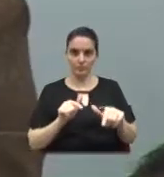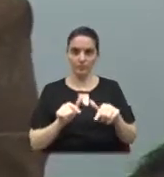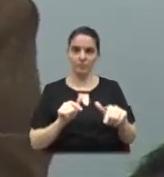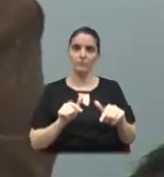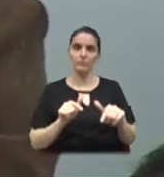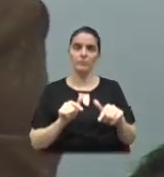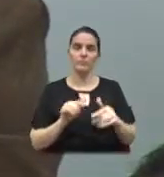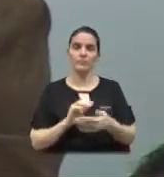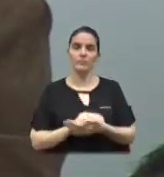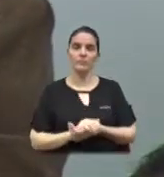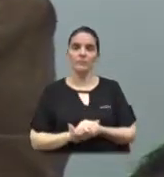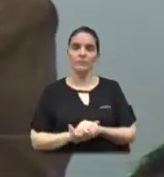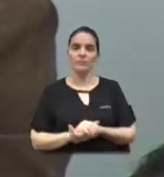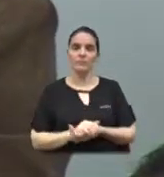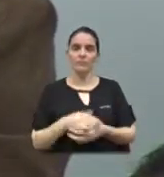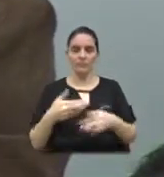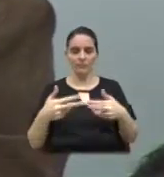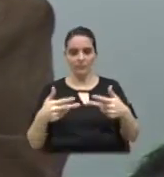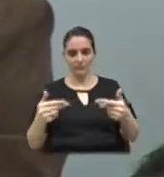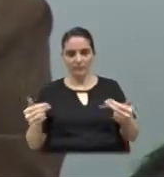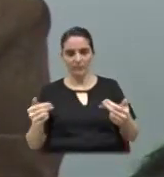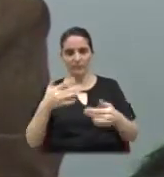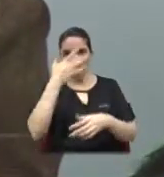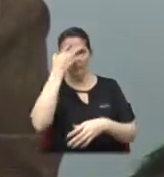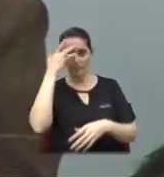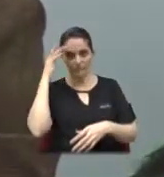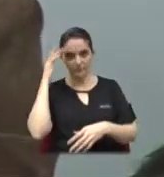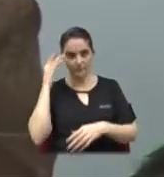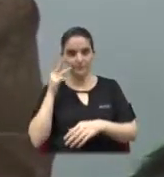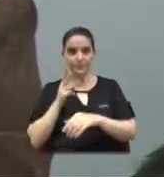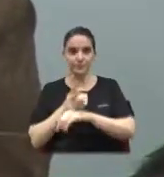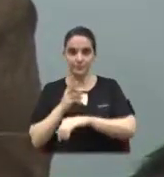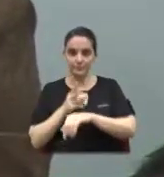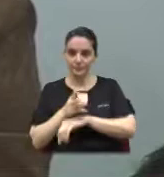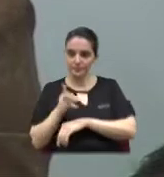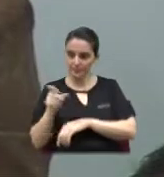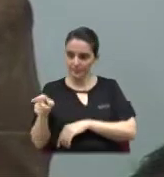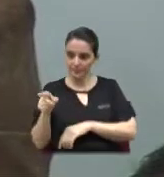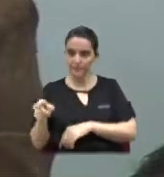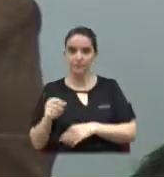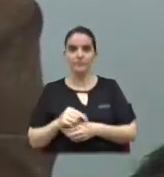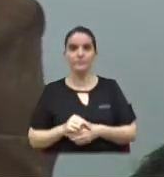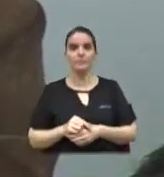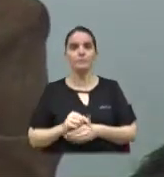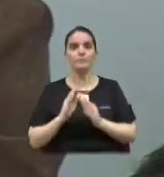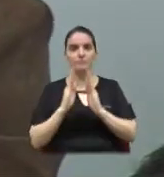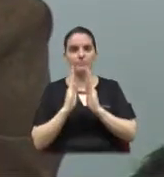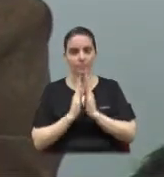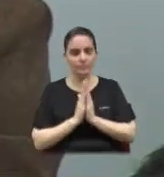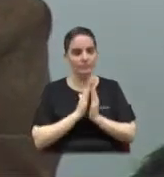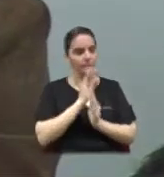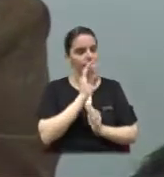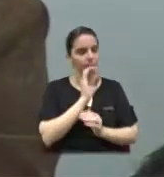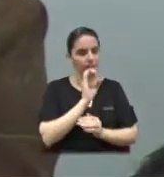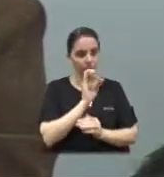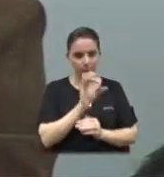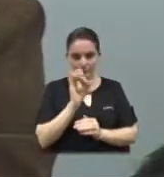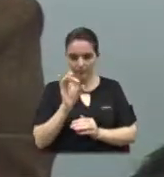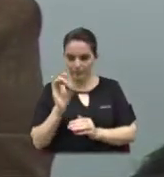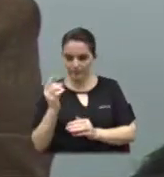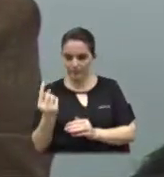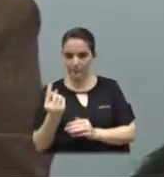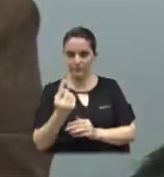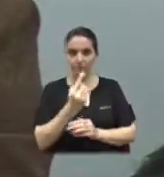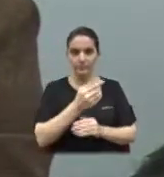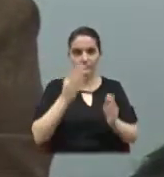e quantas pessoas ela tinha no WhatsApp dela que ela fazia todos os dias era orar para um e para outro. Então, eu fiz